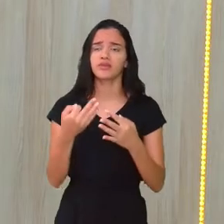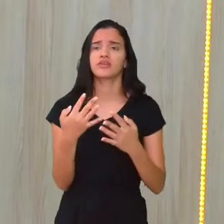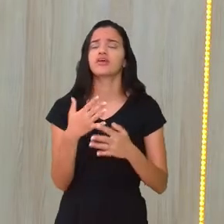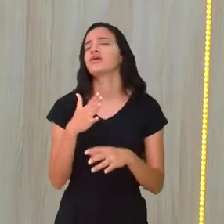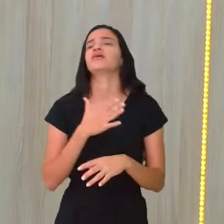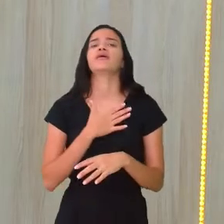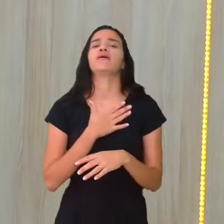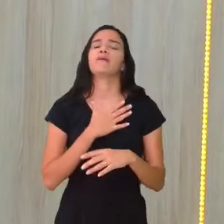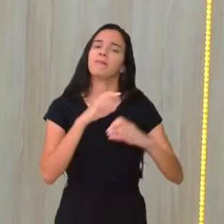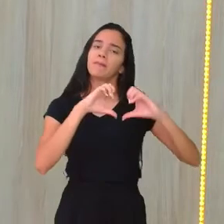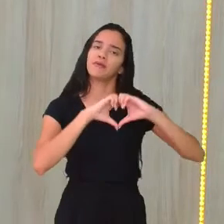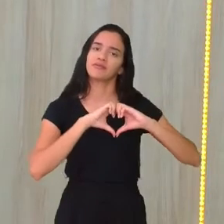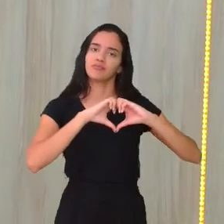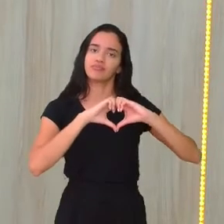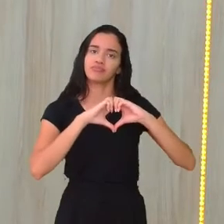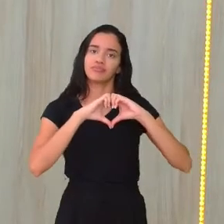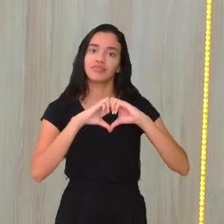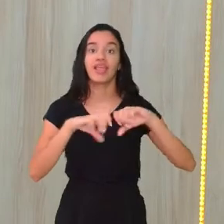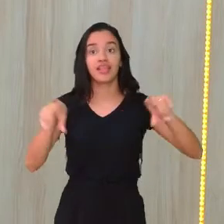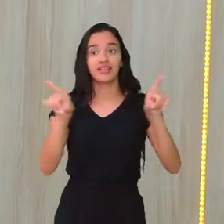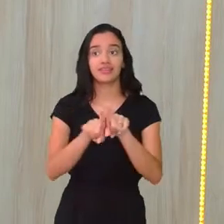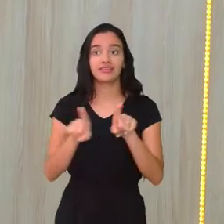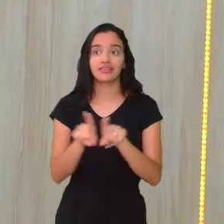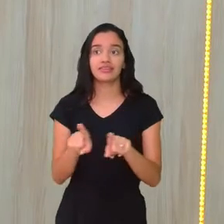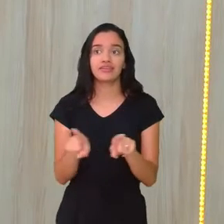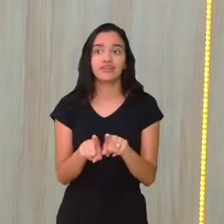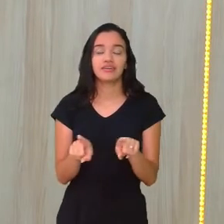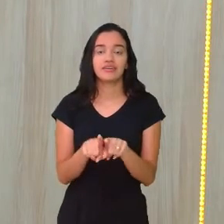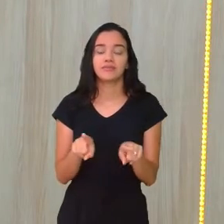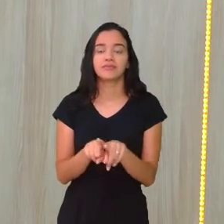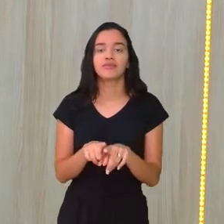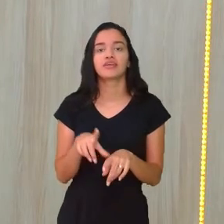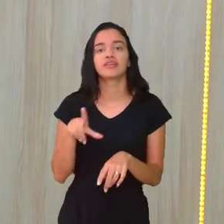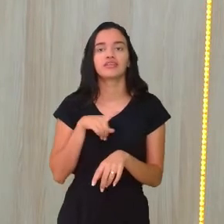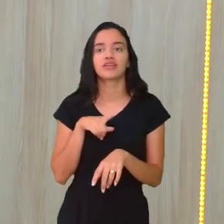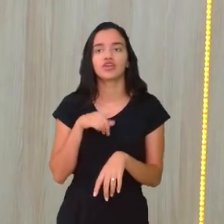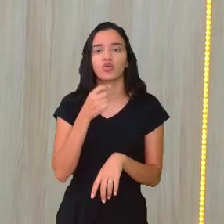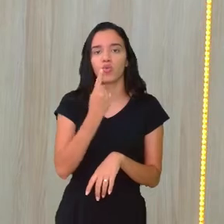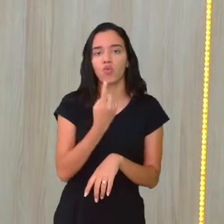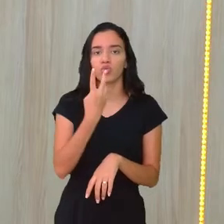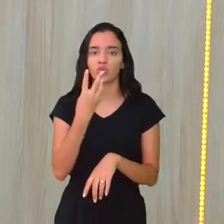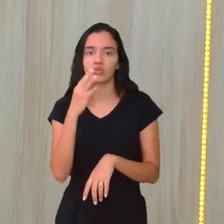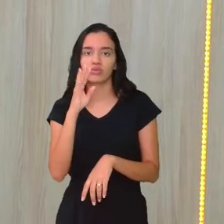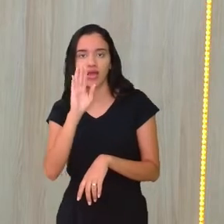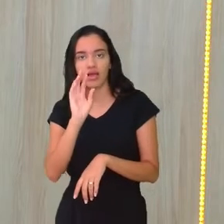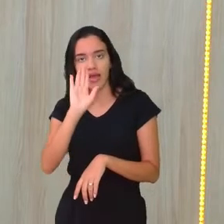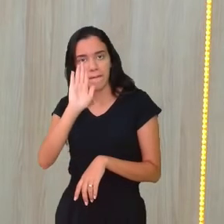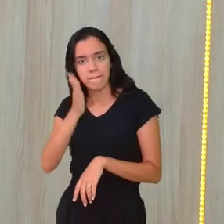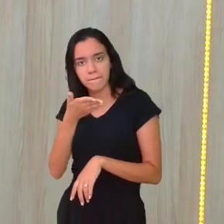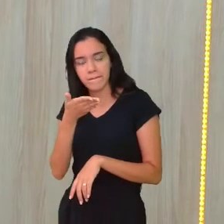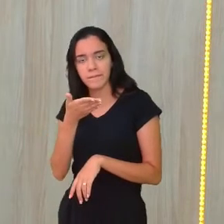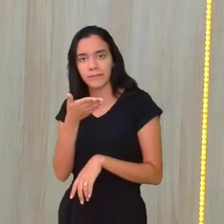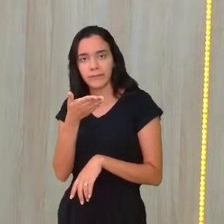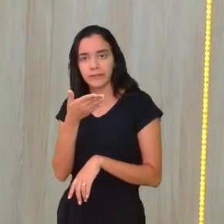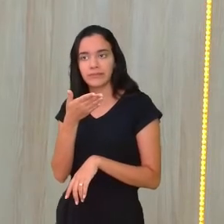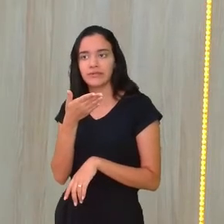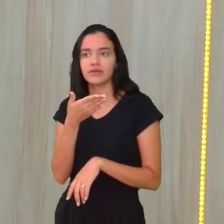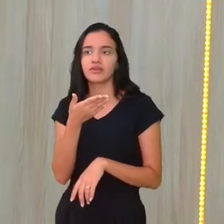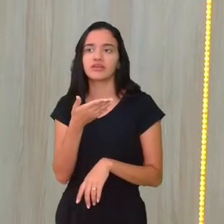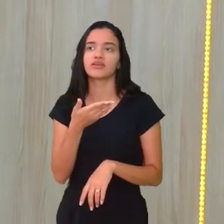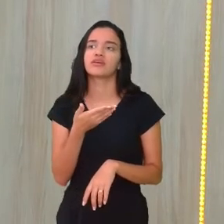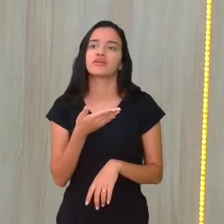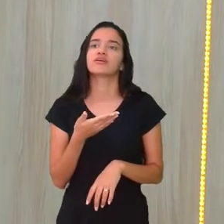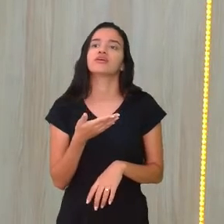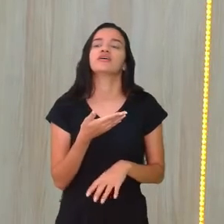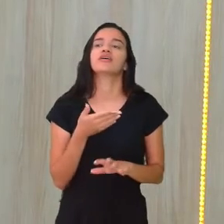coraçãozinho? Meu coraçãozinho também tem um, dois e meio. Esse está mais fácil ver o meio. Ora,